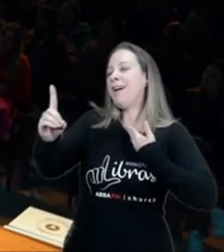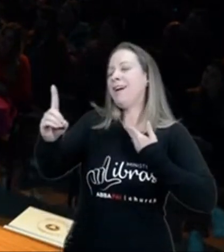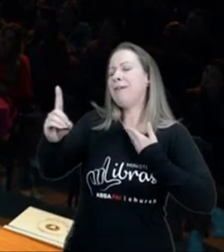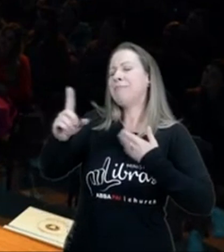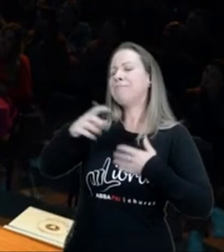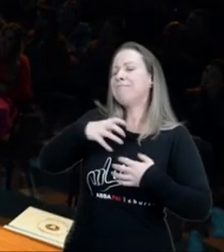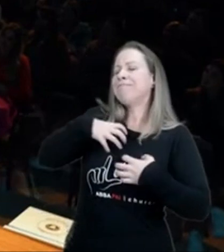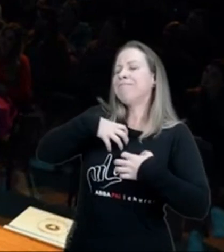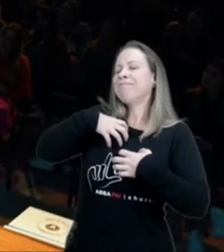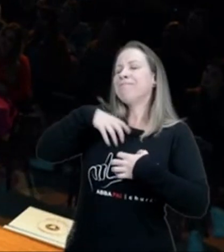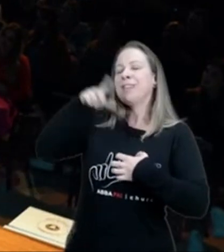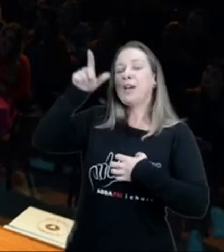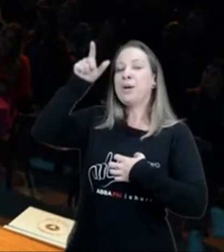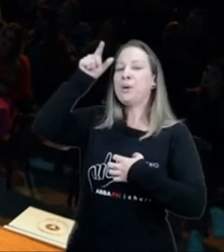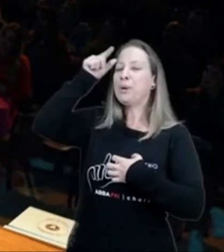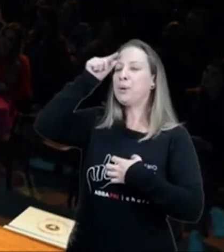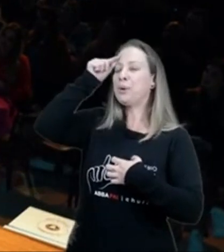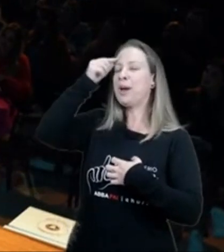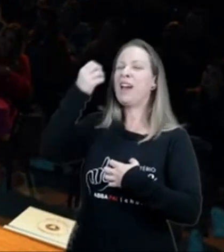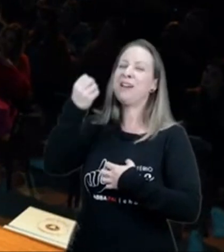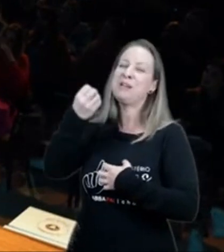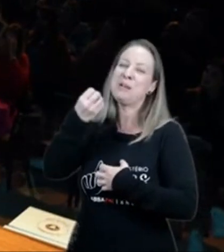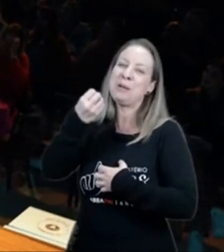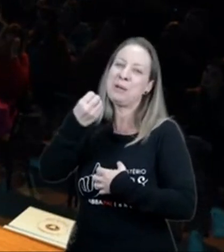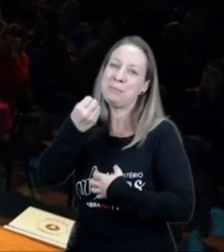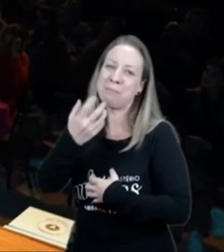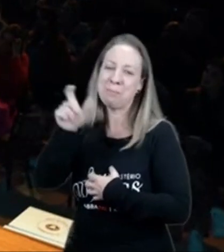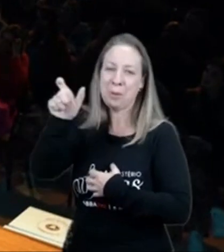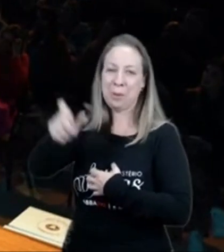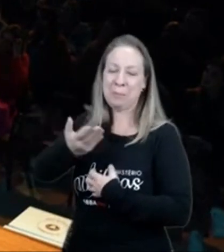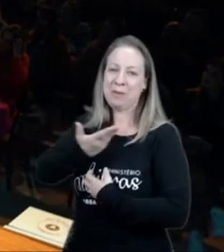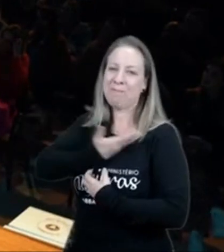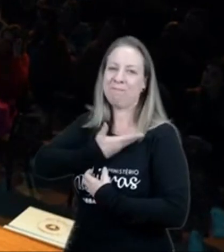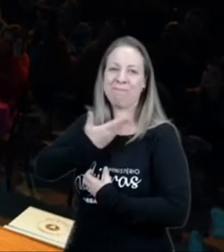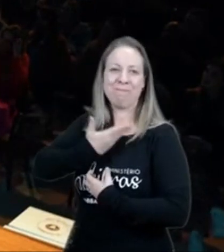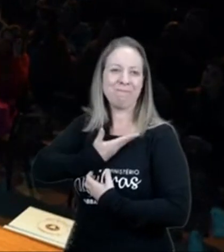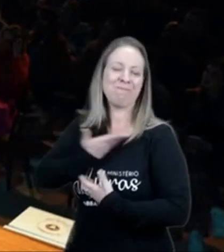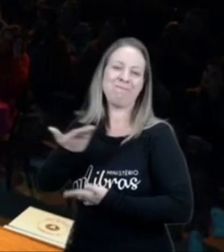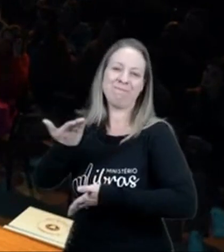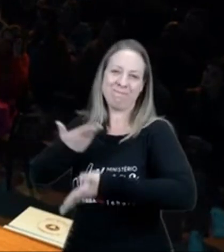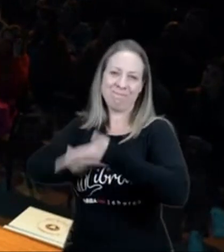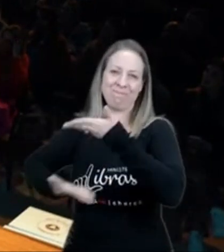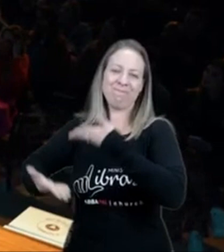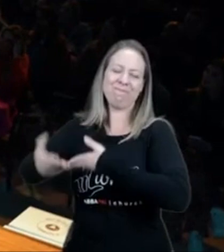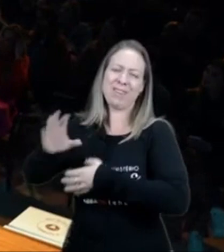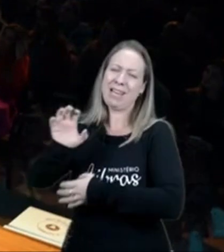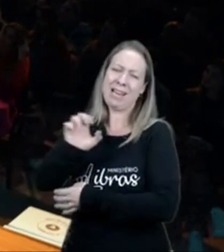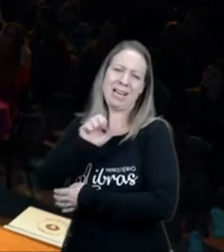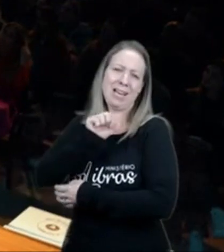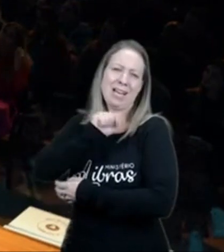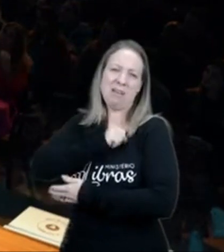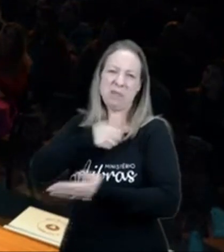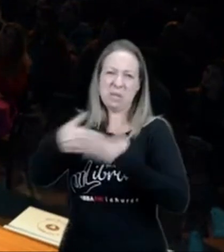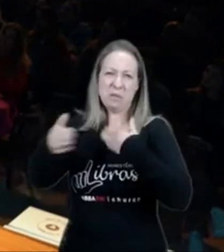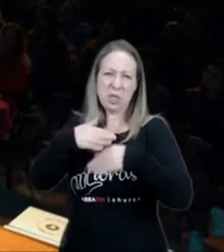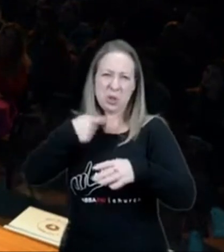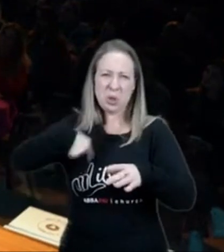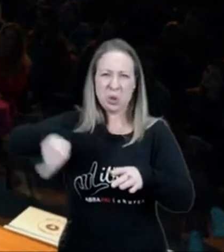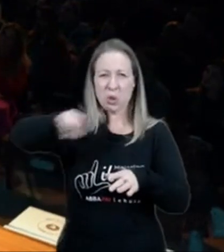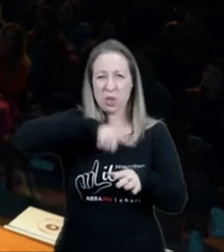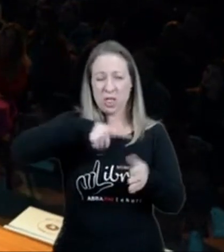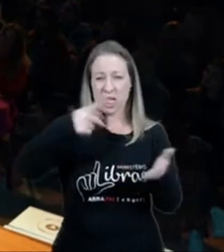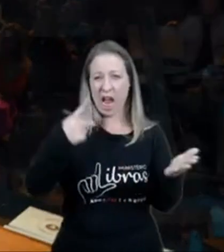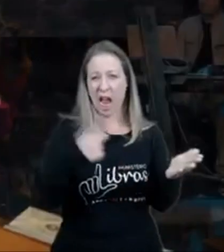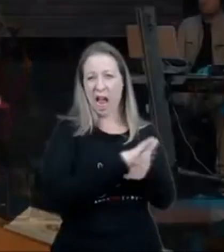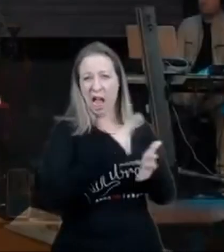é bom ter Tito, é bom ter pessoas que nos corrigem, que nos amam, independente dos nossos acertos ou